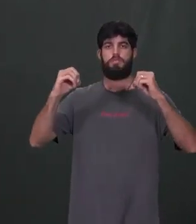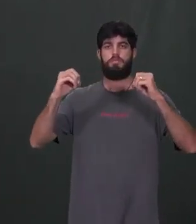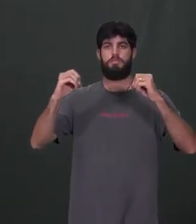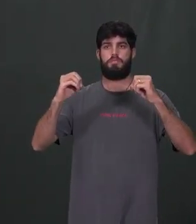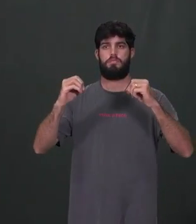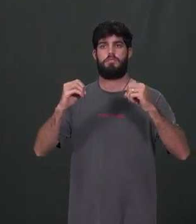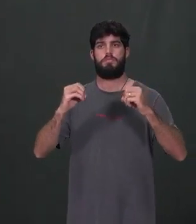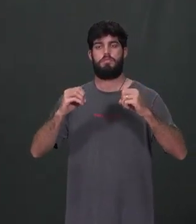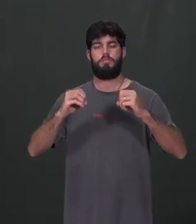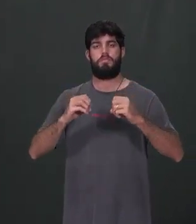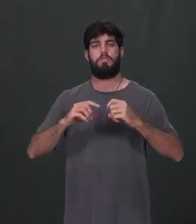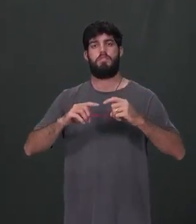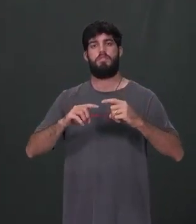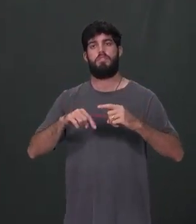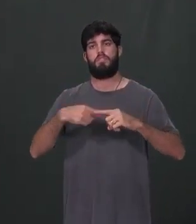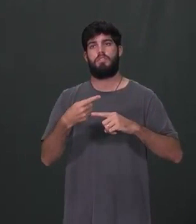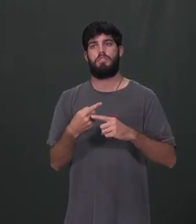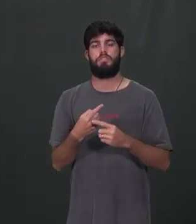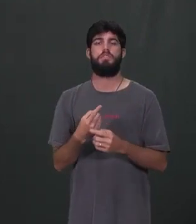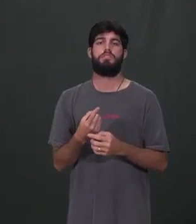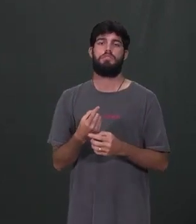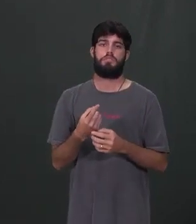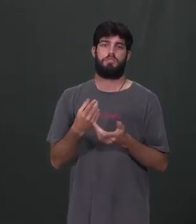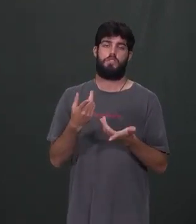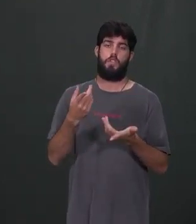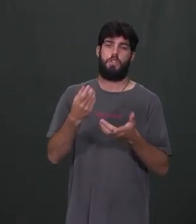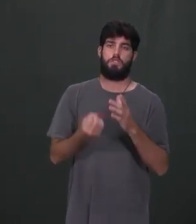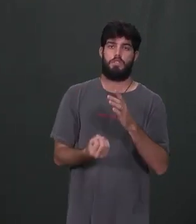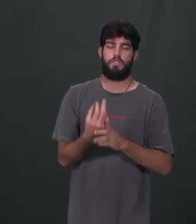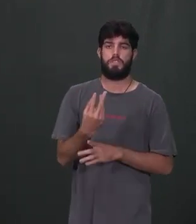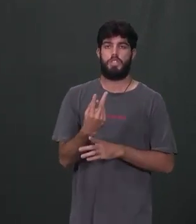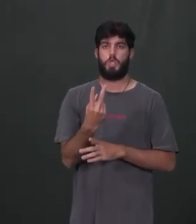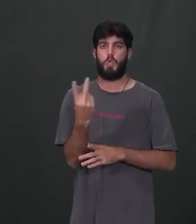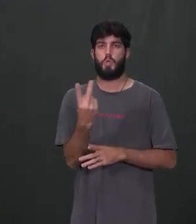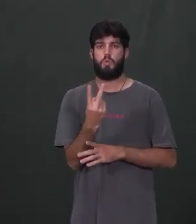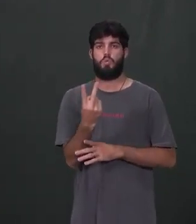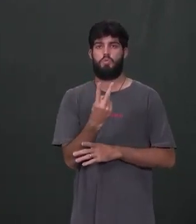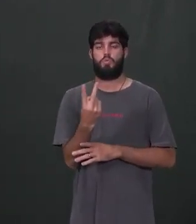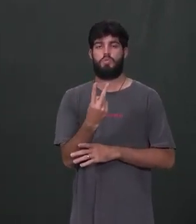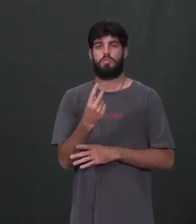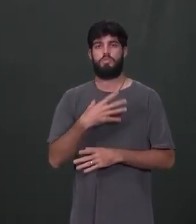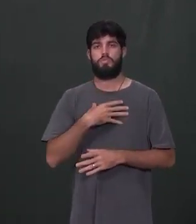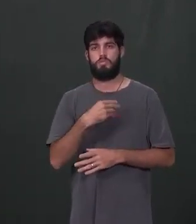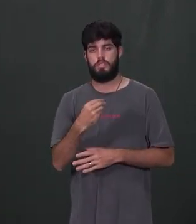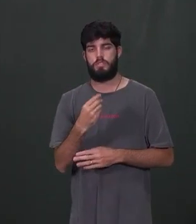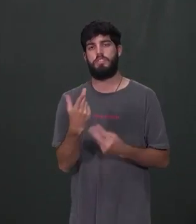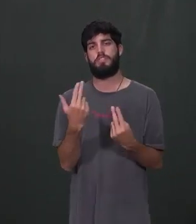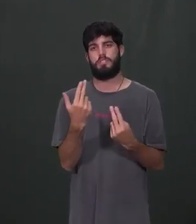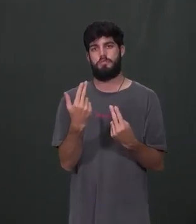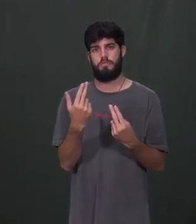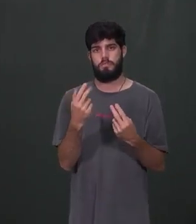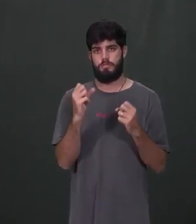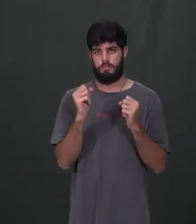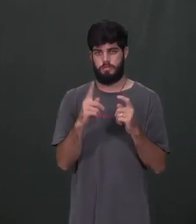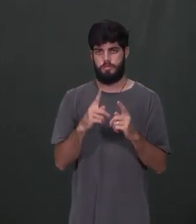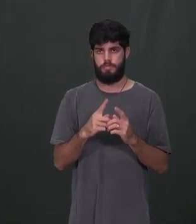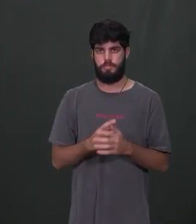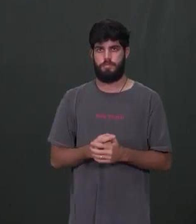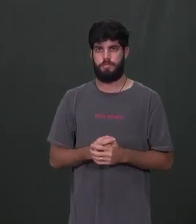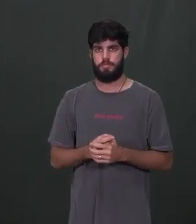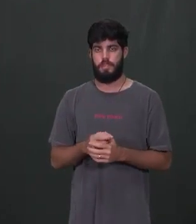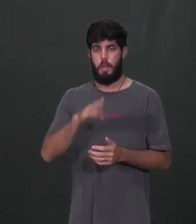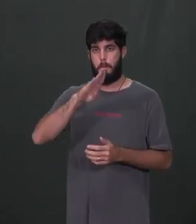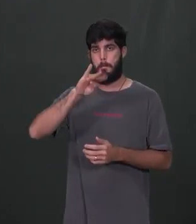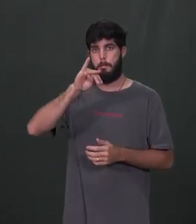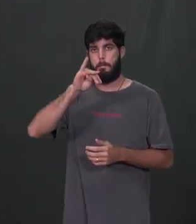proteínas, e ela mesmo se divide em duas, formando, então, duas células filhas idênticas a ela. Então,